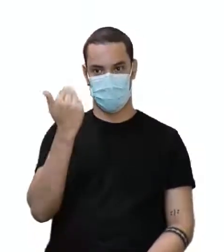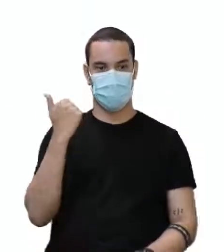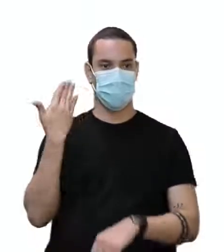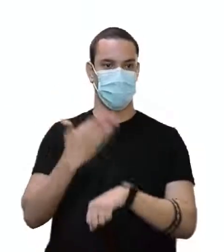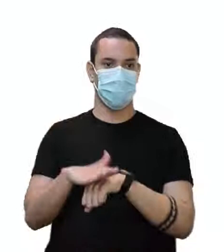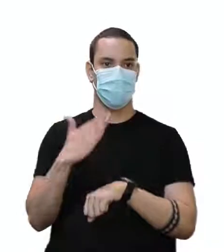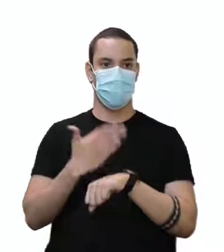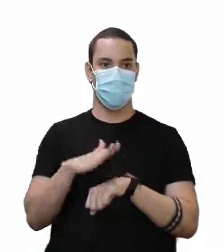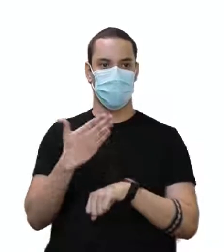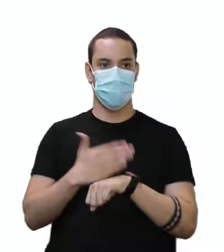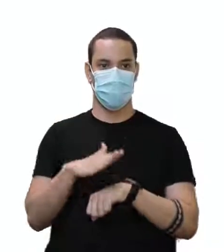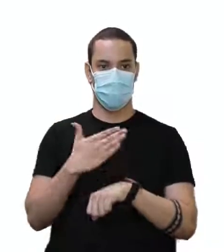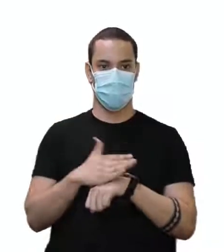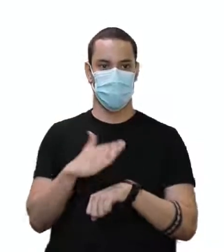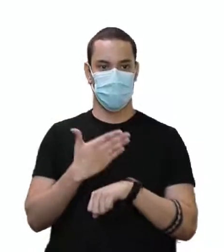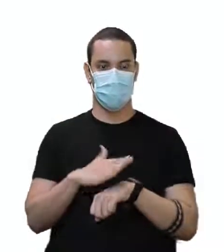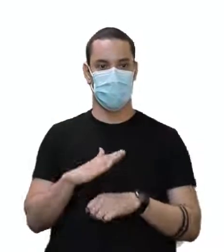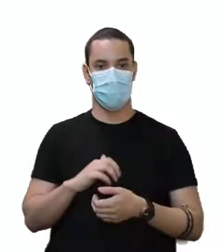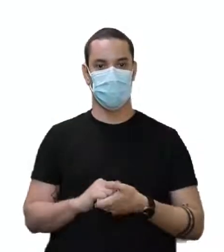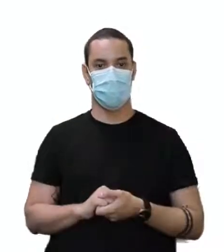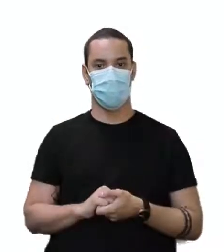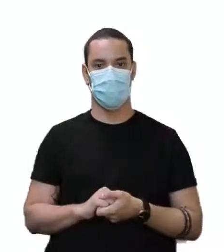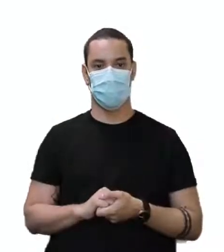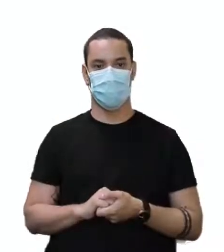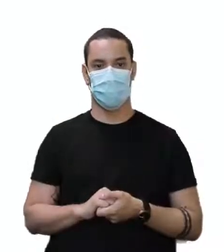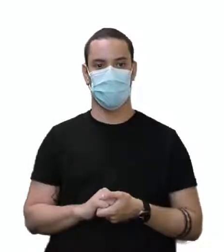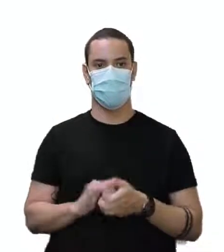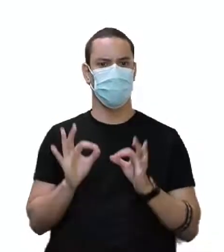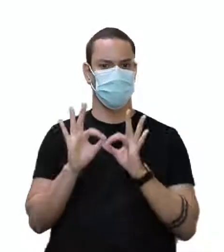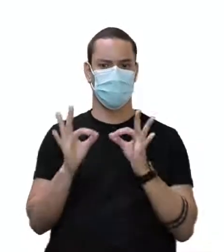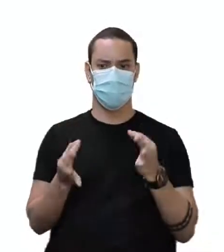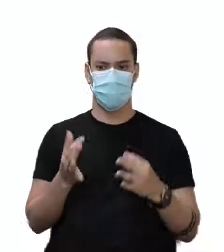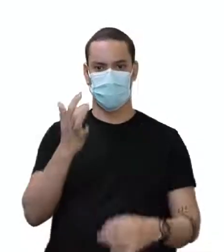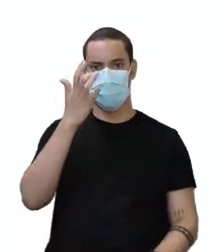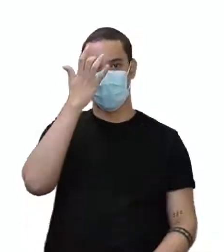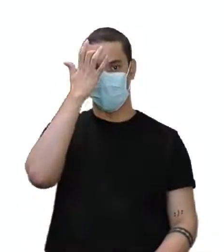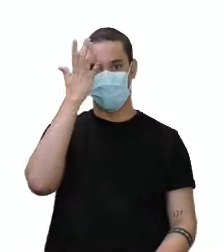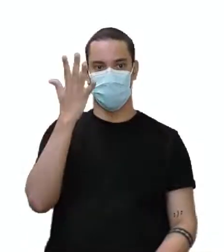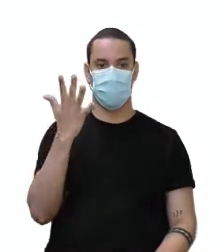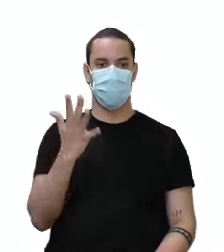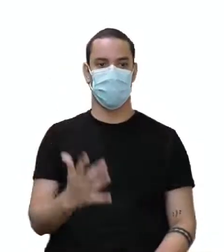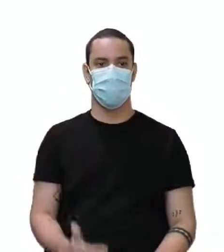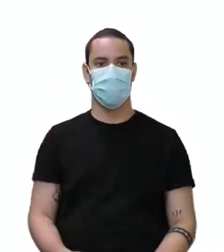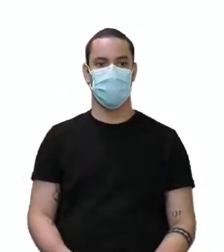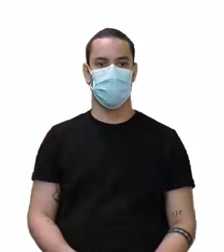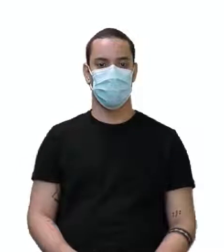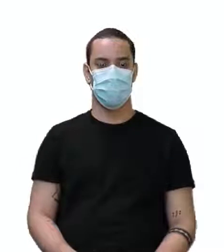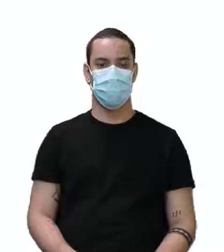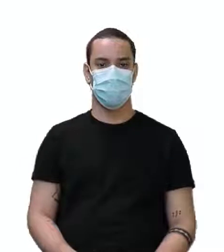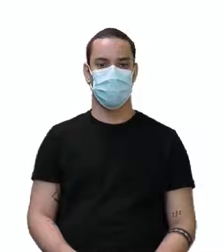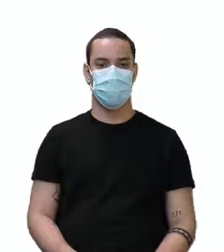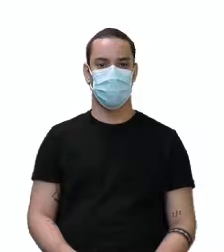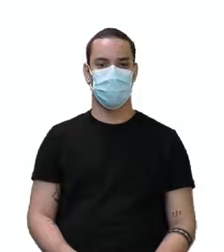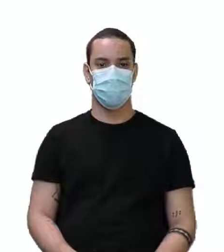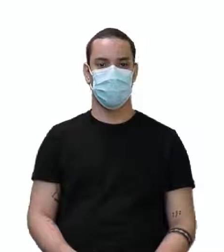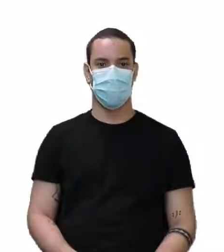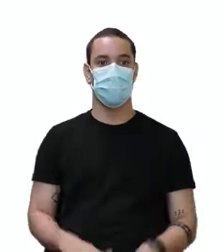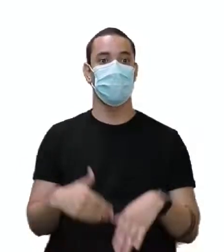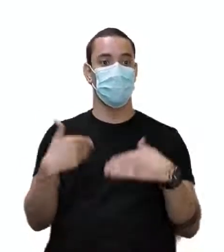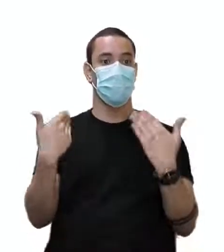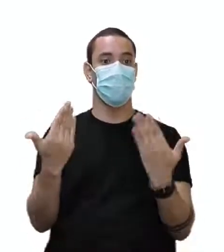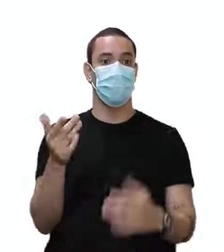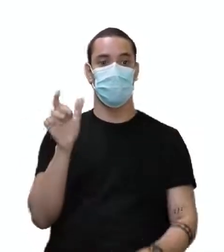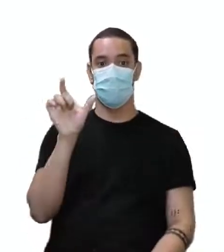praticar o que a gente aprendeu. Super simples, super fácil. Que é o seguinte. Olha aí. Qual